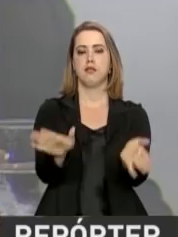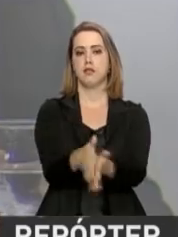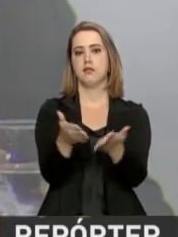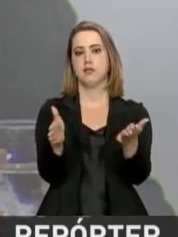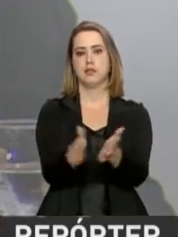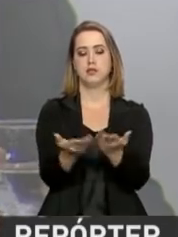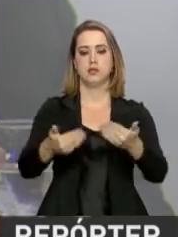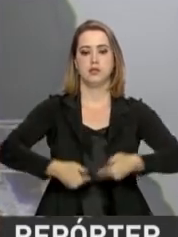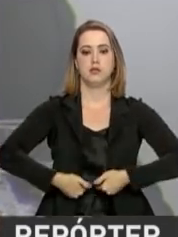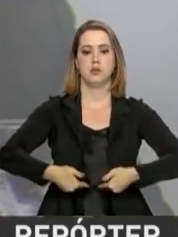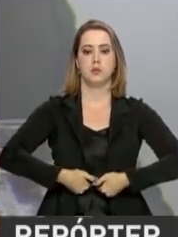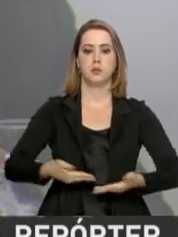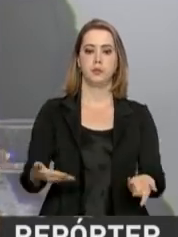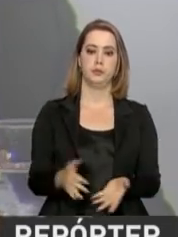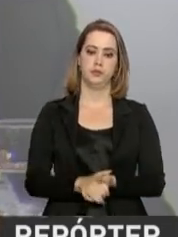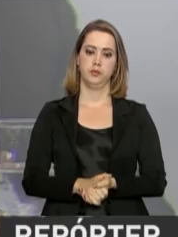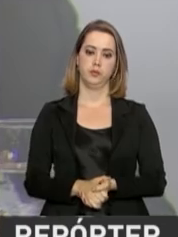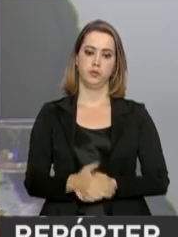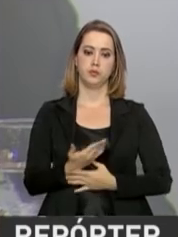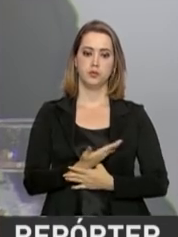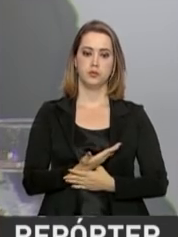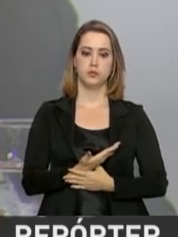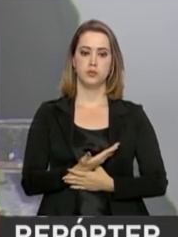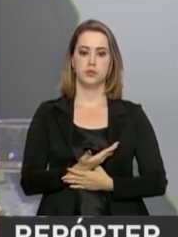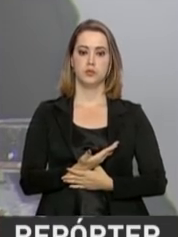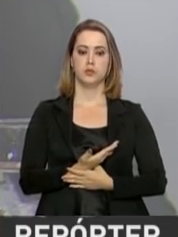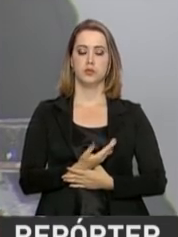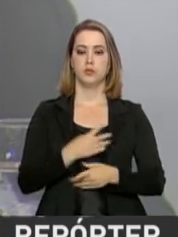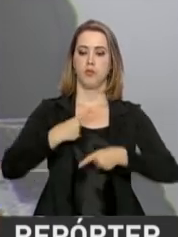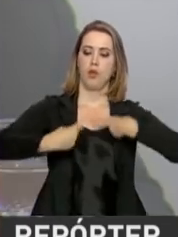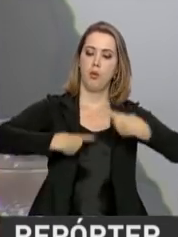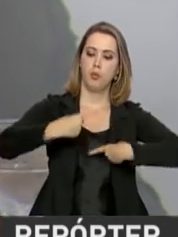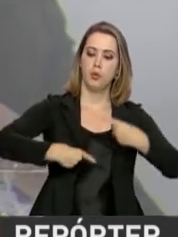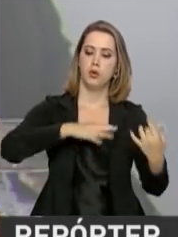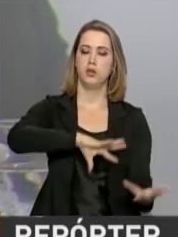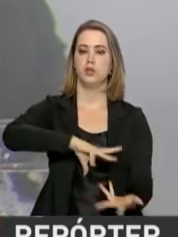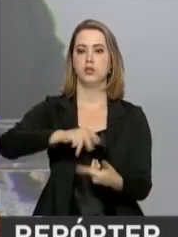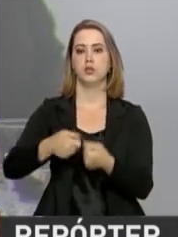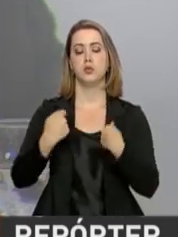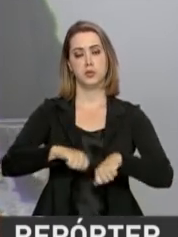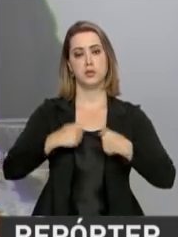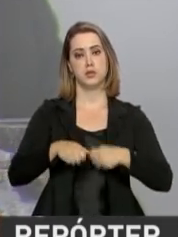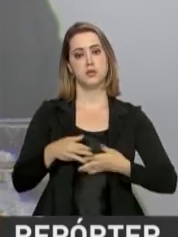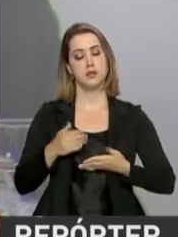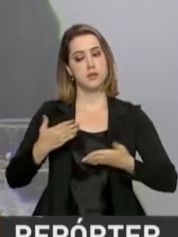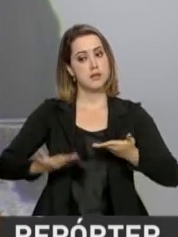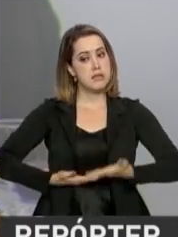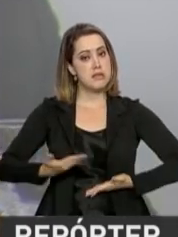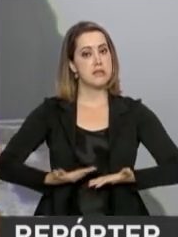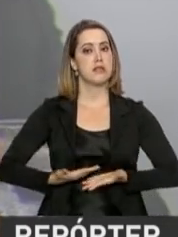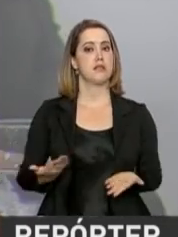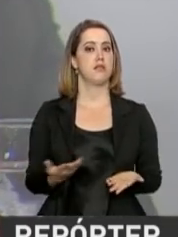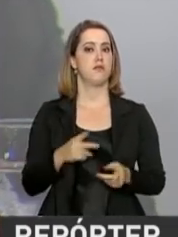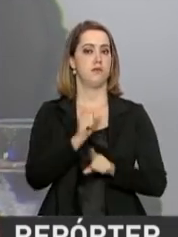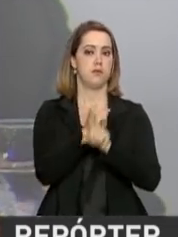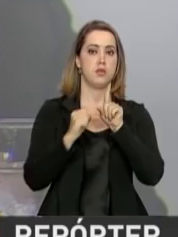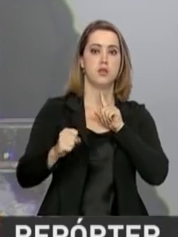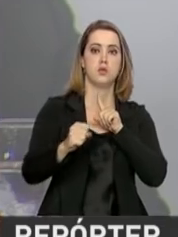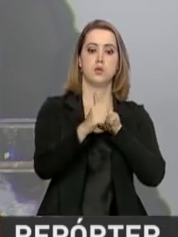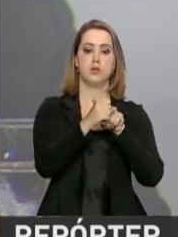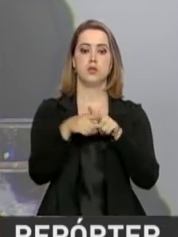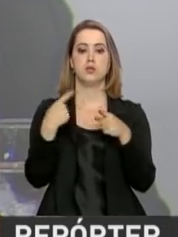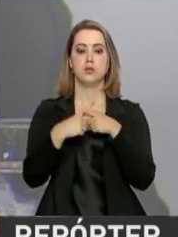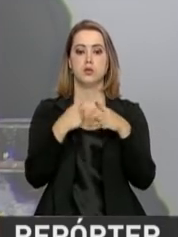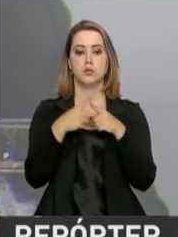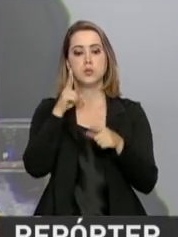a fome. A política externa deve estar a serviço dos valores e dos interesses da sociedade, pois nossa visão